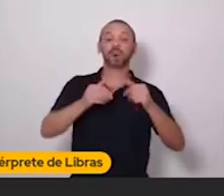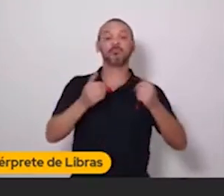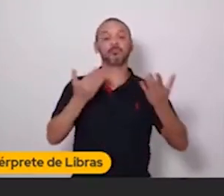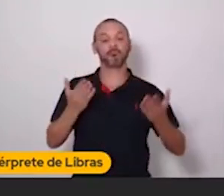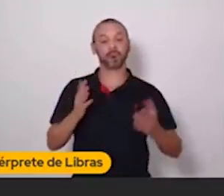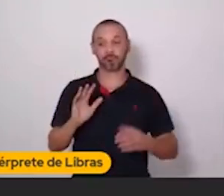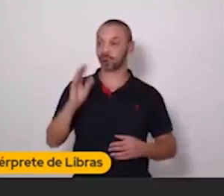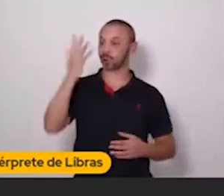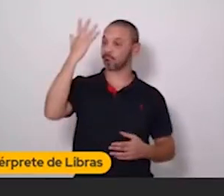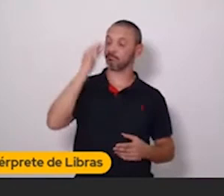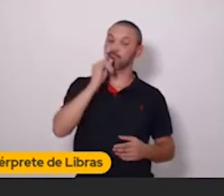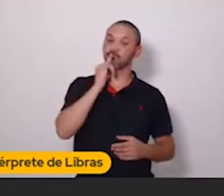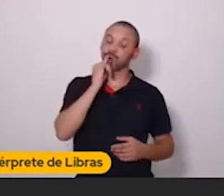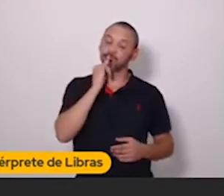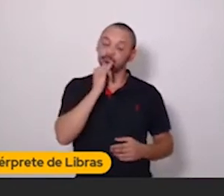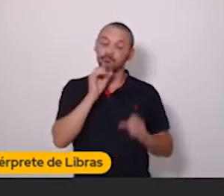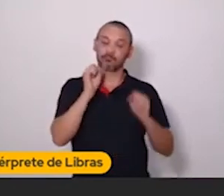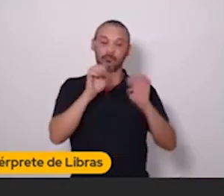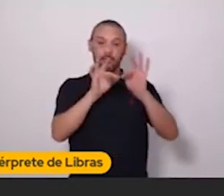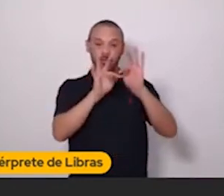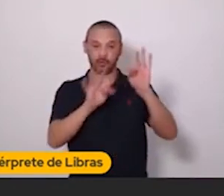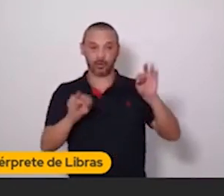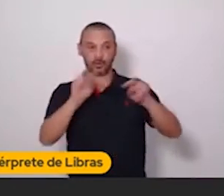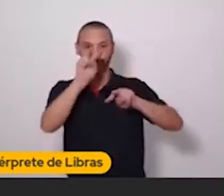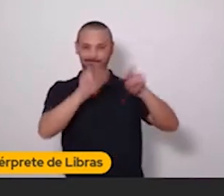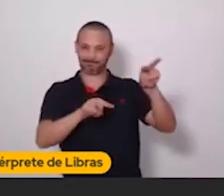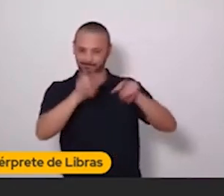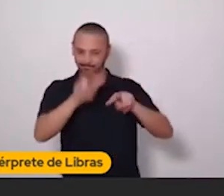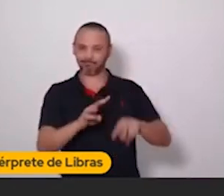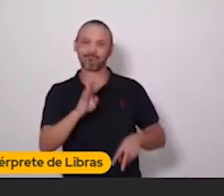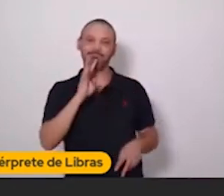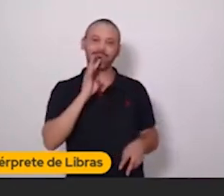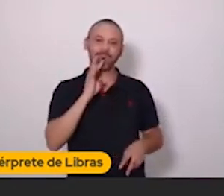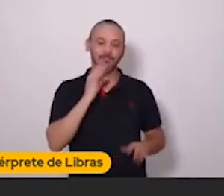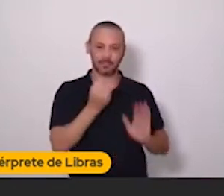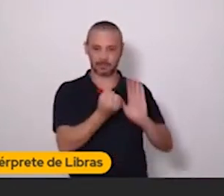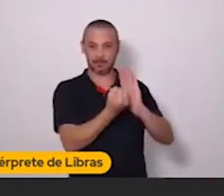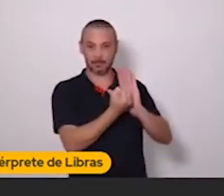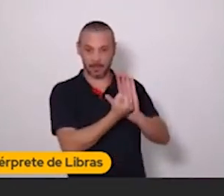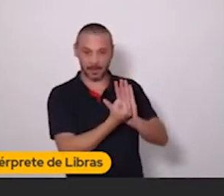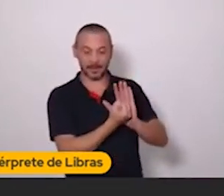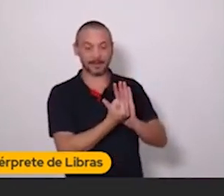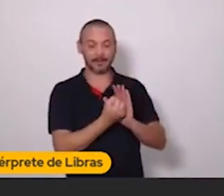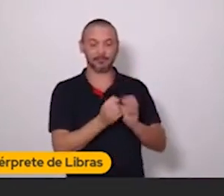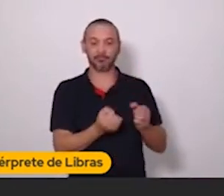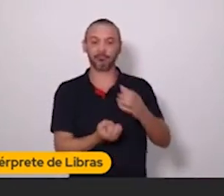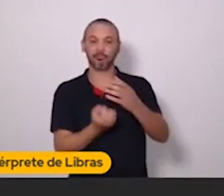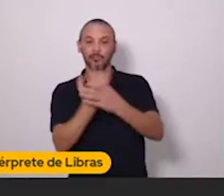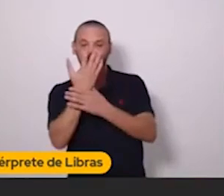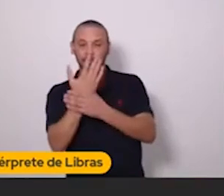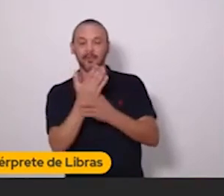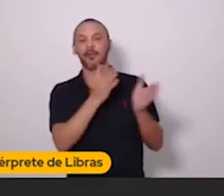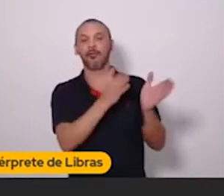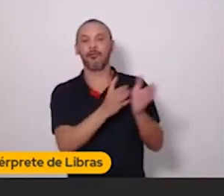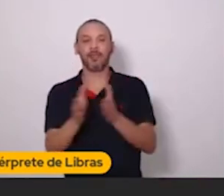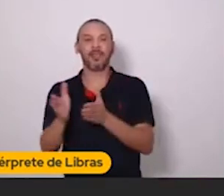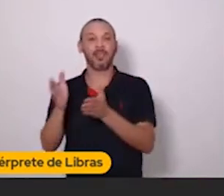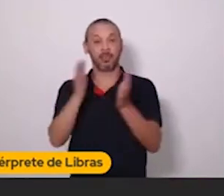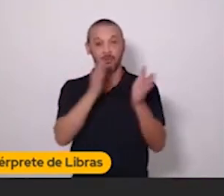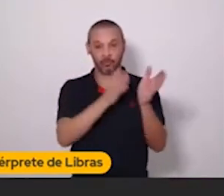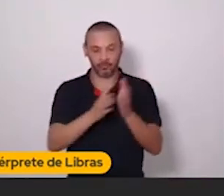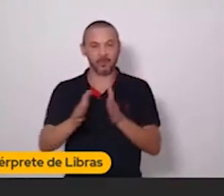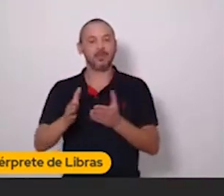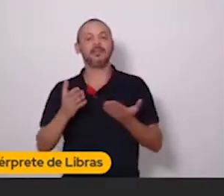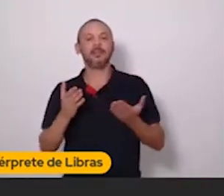De repente, você vai entrar no TikTok. Você vai, sua marca vai entrar no TikTok para criar vídeos. E a sua audiência não está lá.